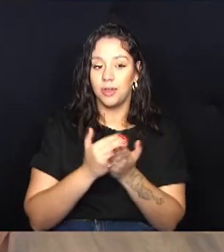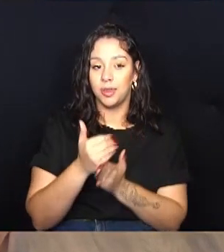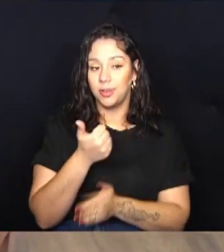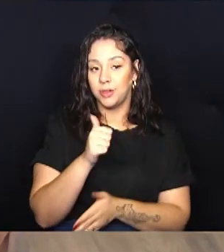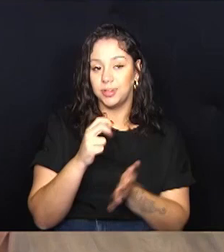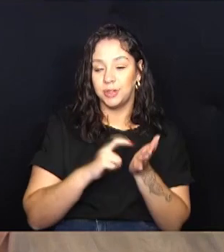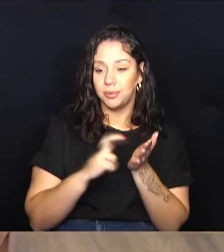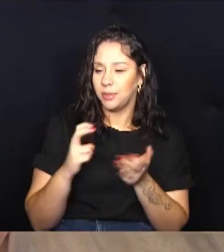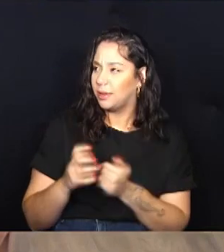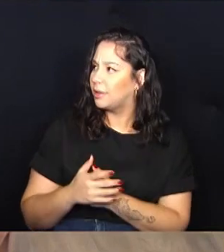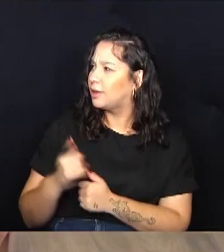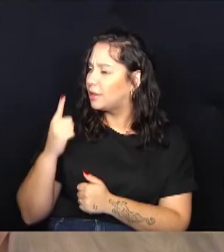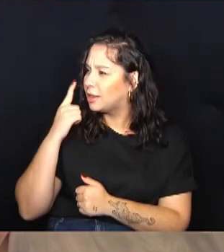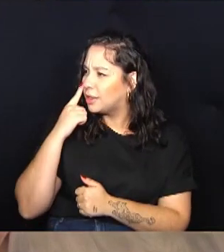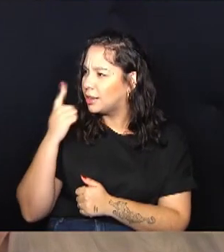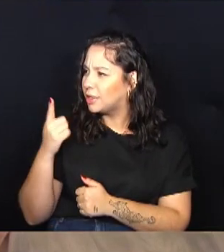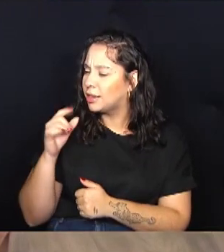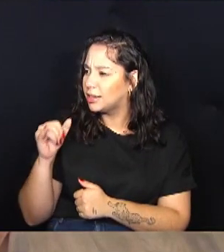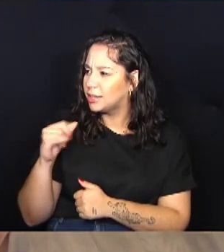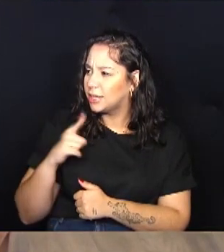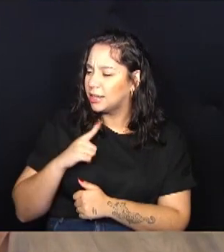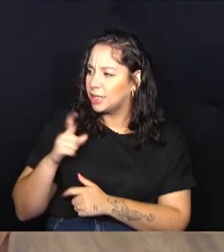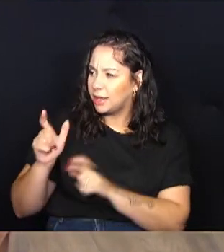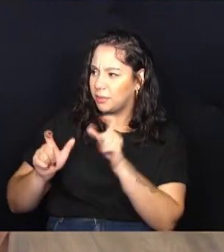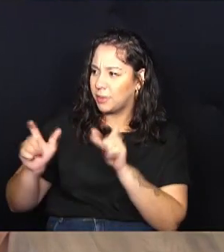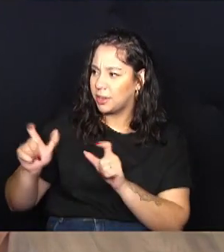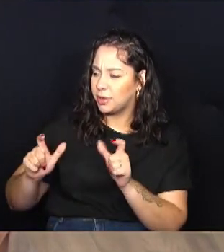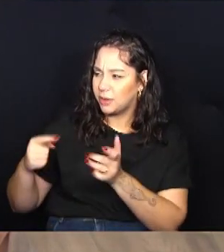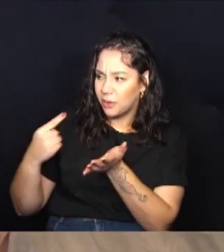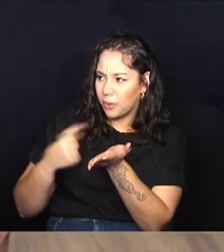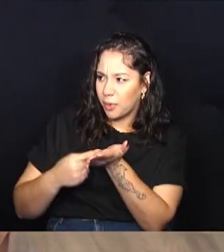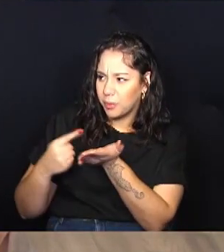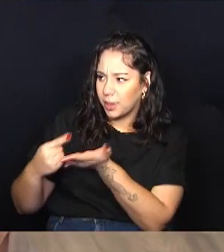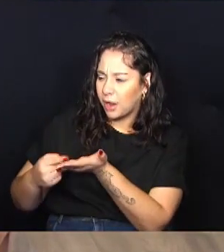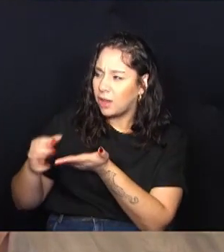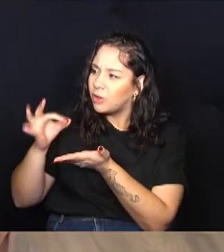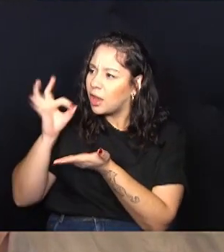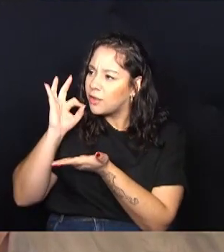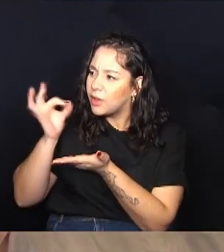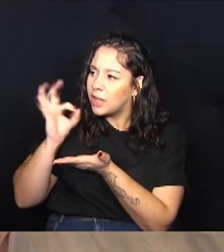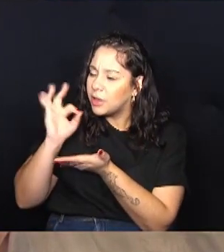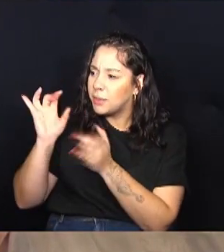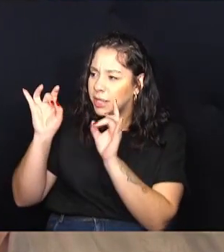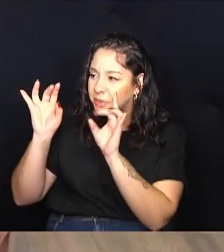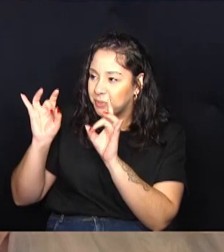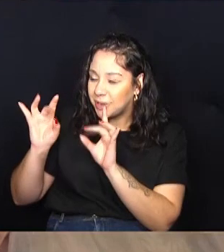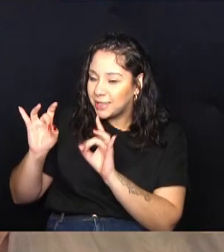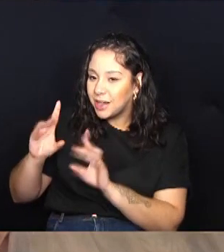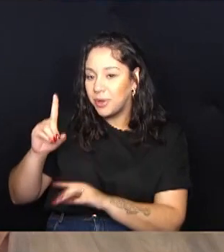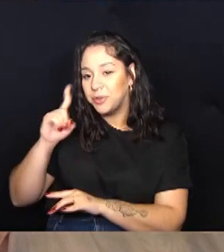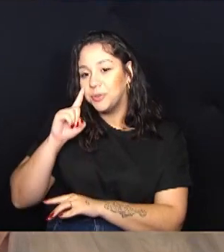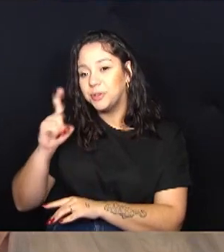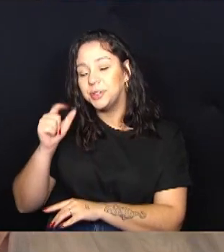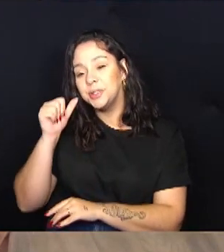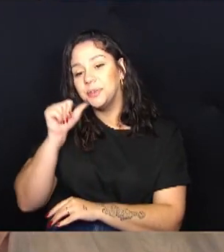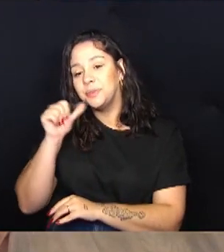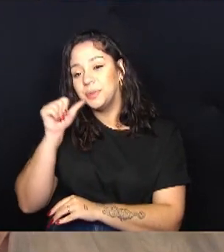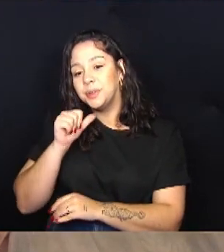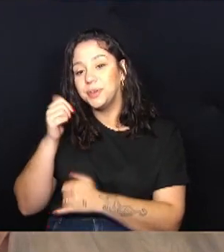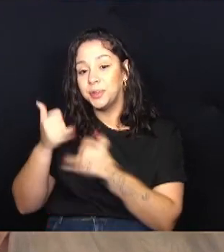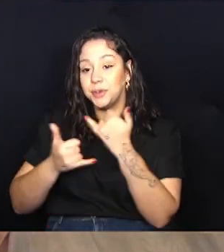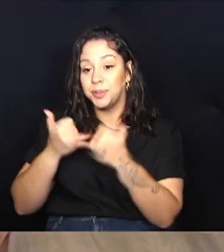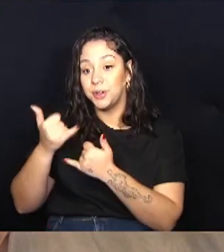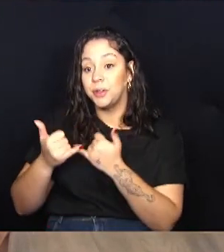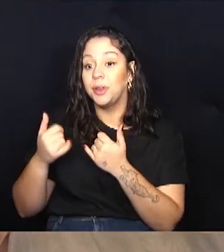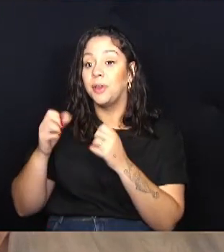Será que já tem gente combinando um café da manhã especial no dia que as meninas jogam na próxima segunda-feira?